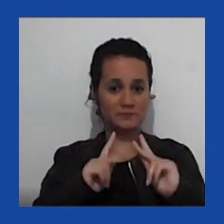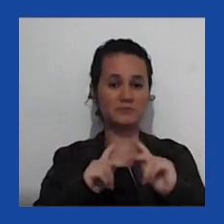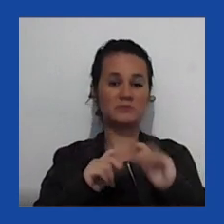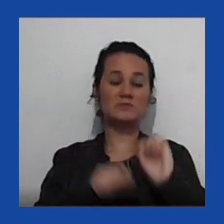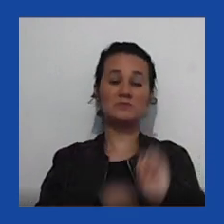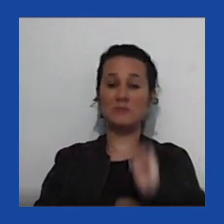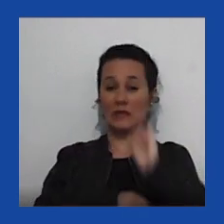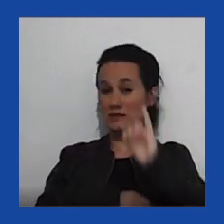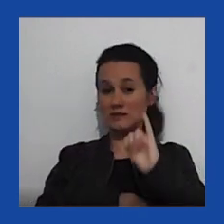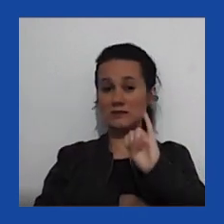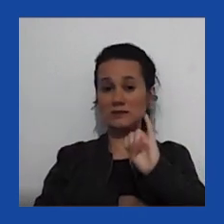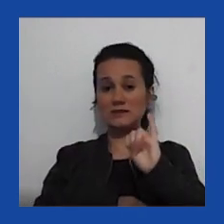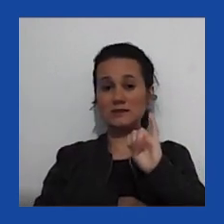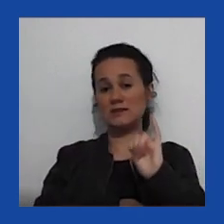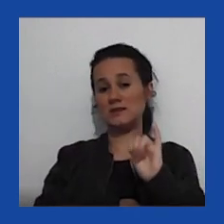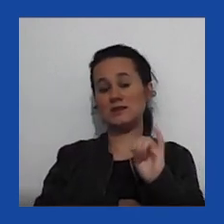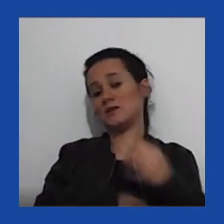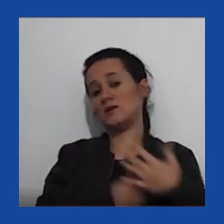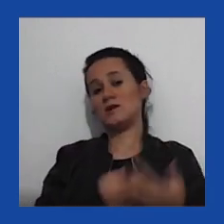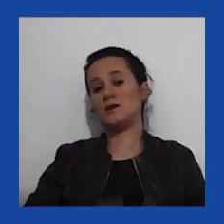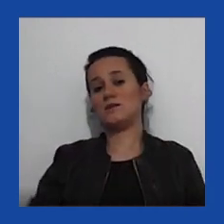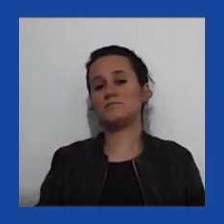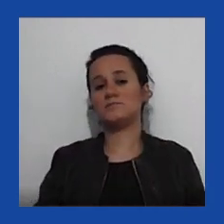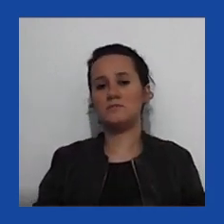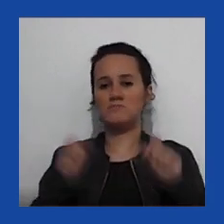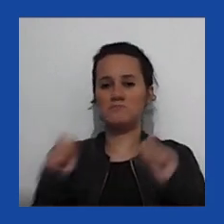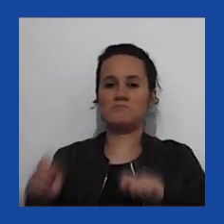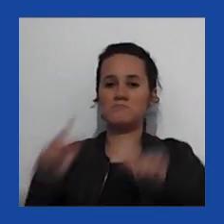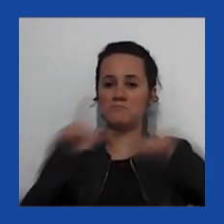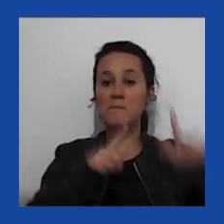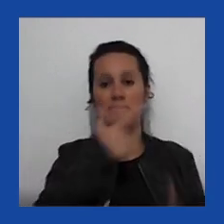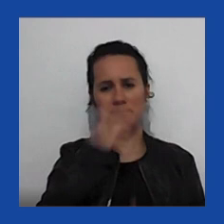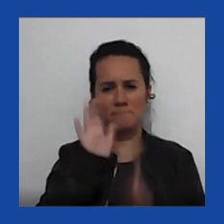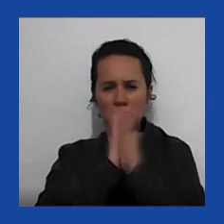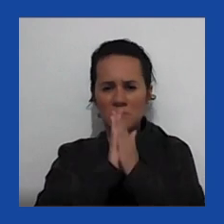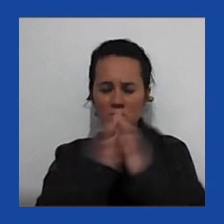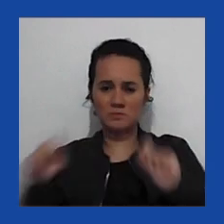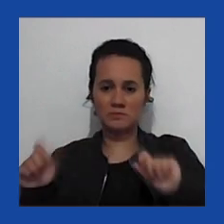passar para o próximo slide, por favor.